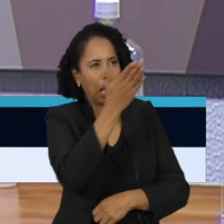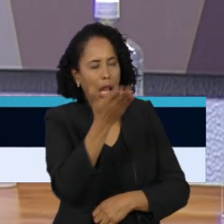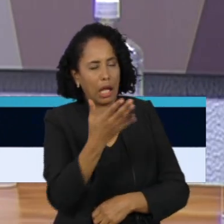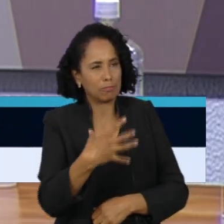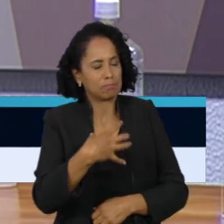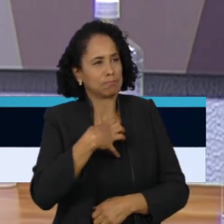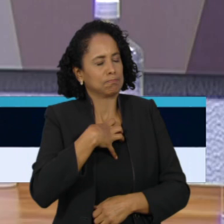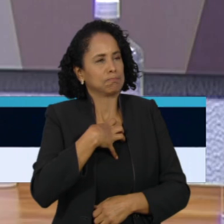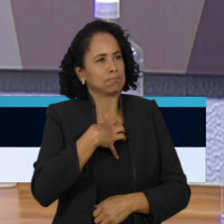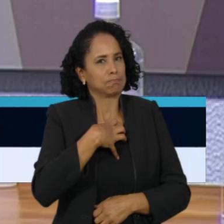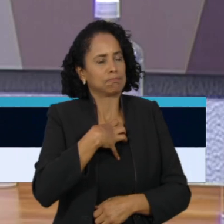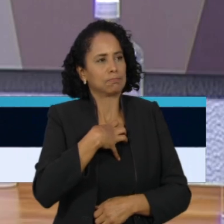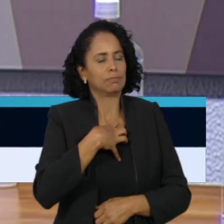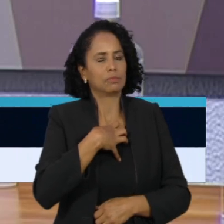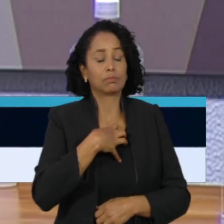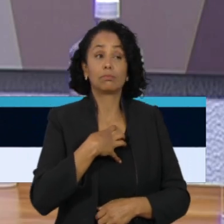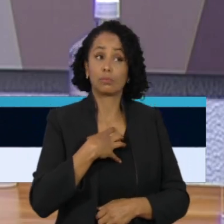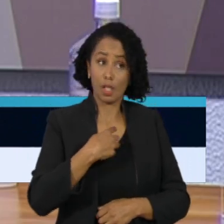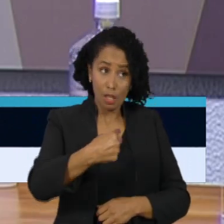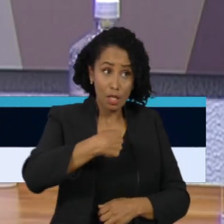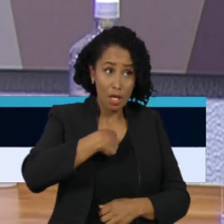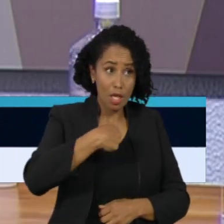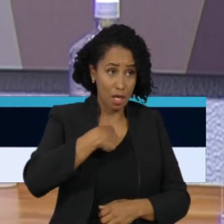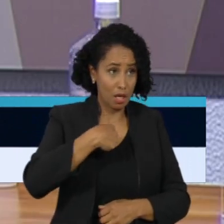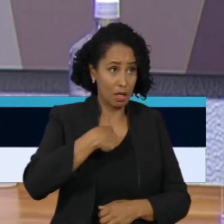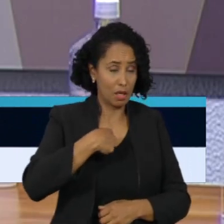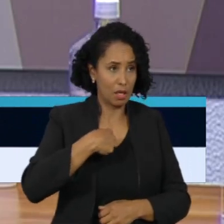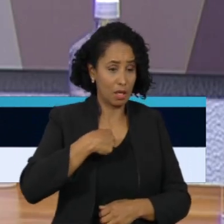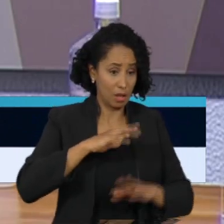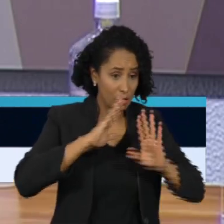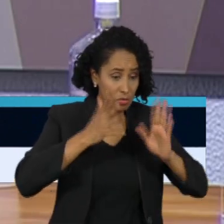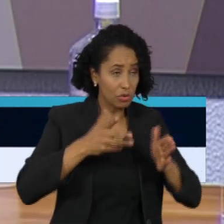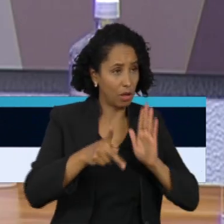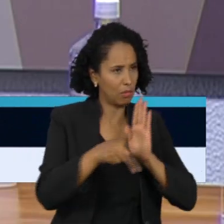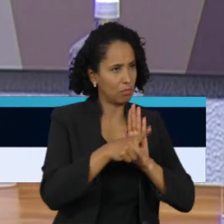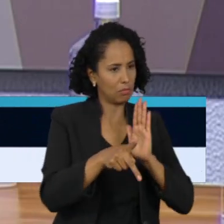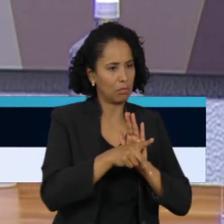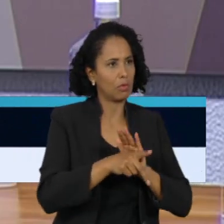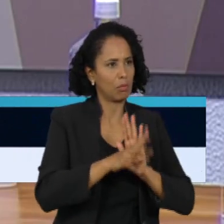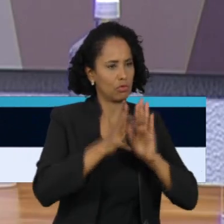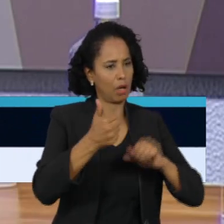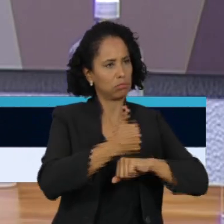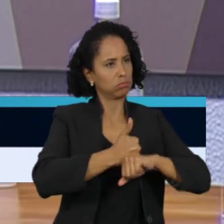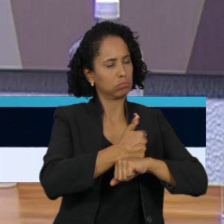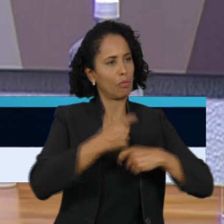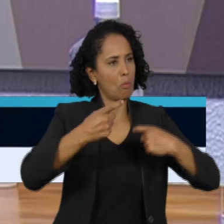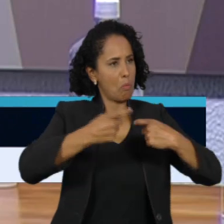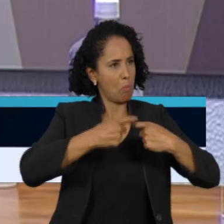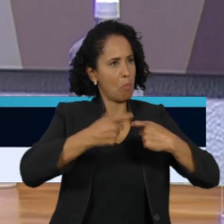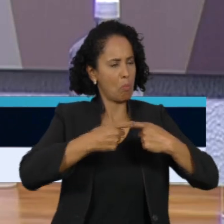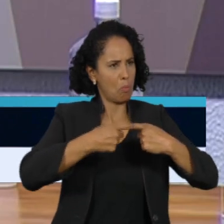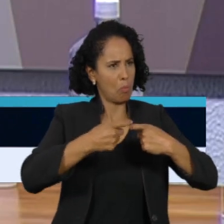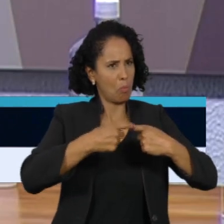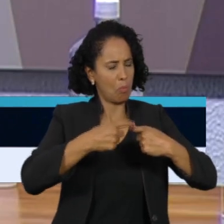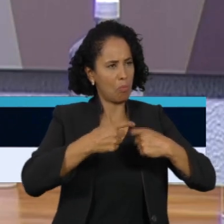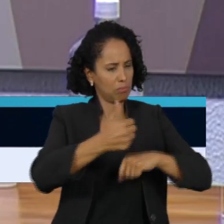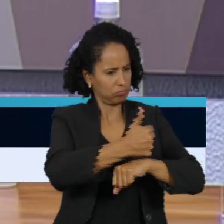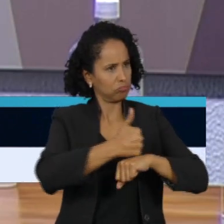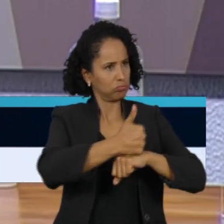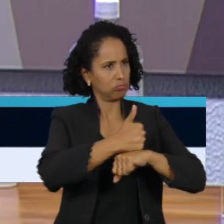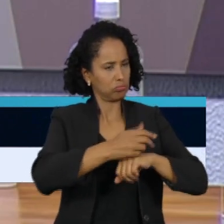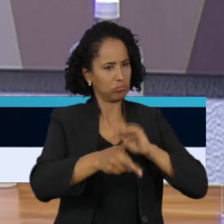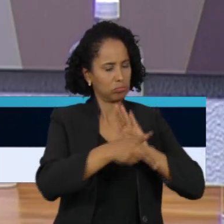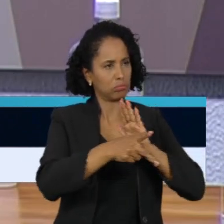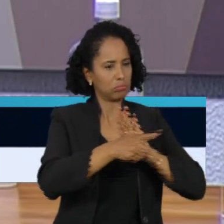ver isso. A mim, como médica, como infectologista, como epidemiologista, como educadora em